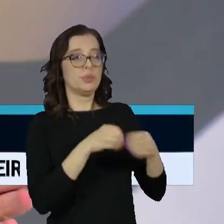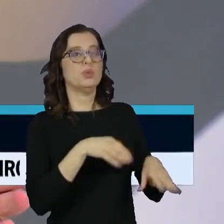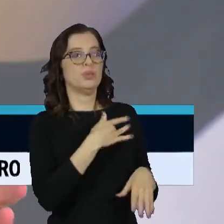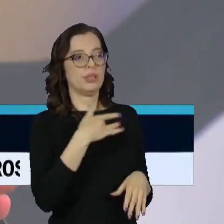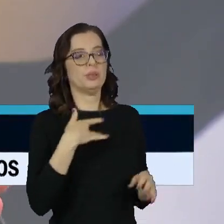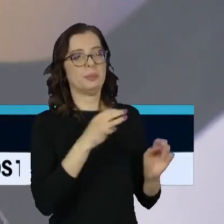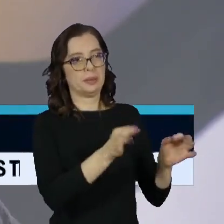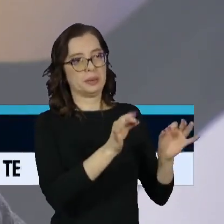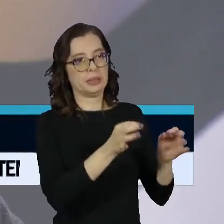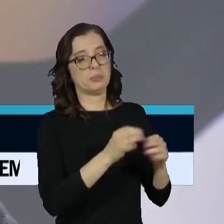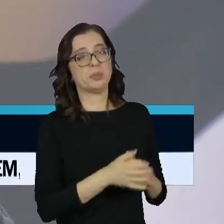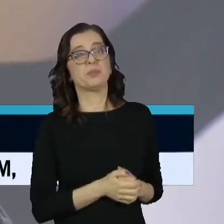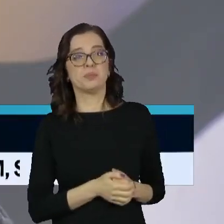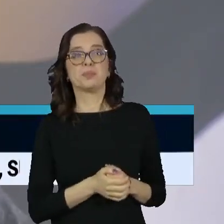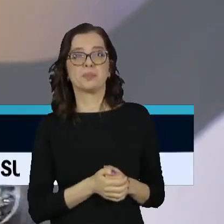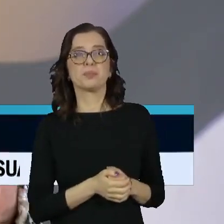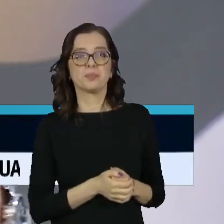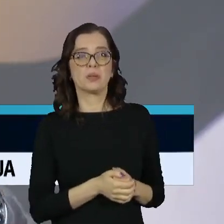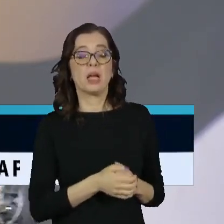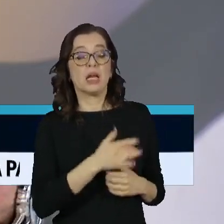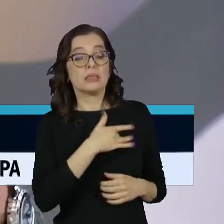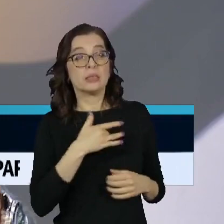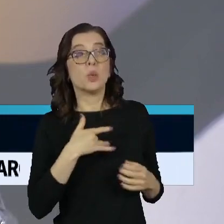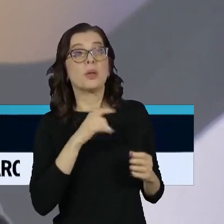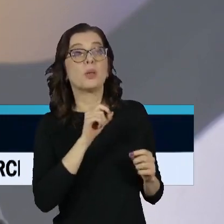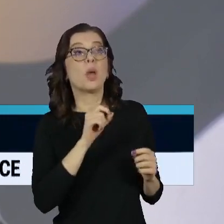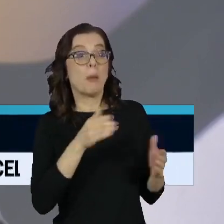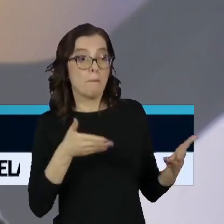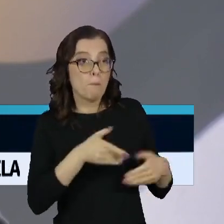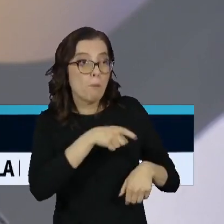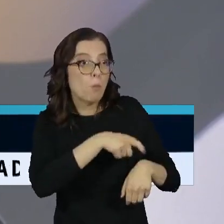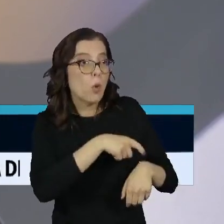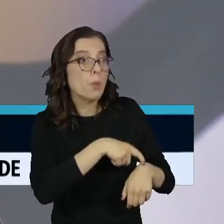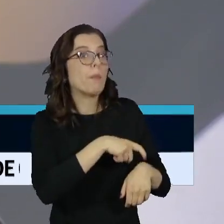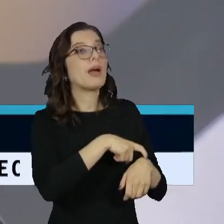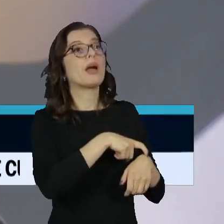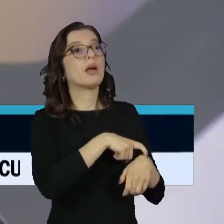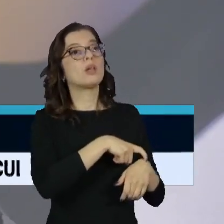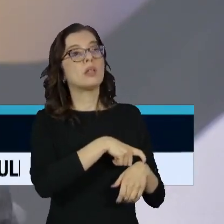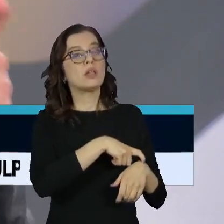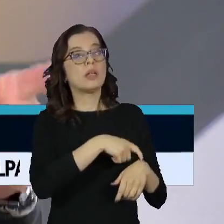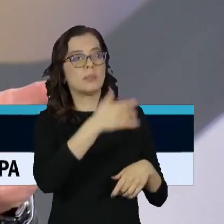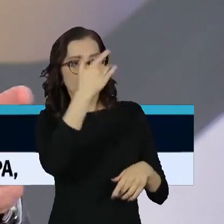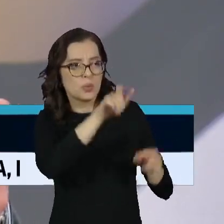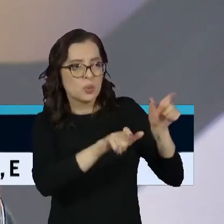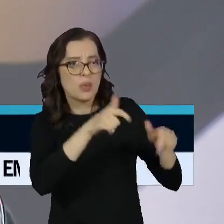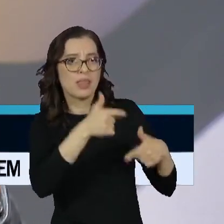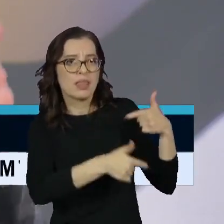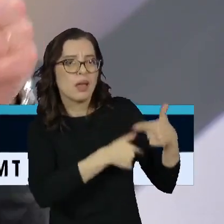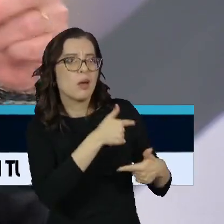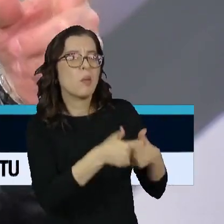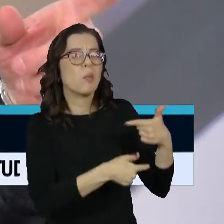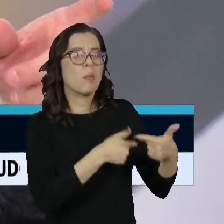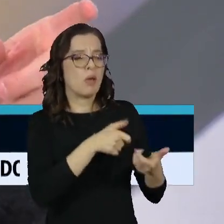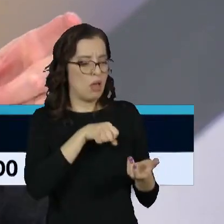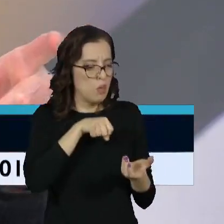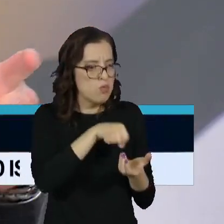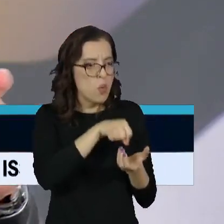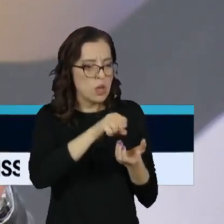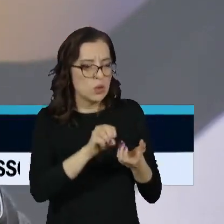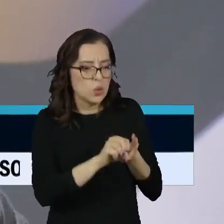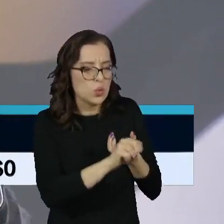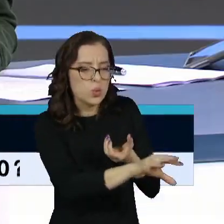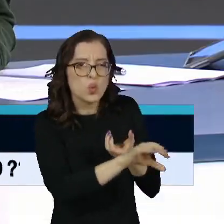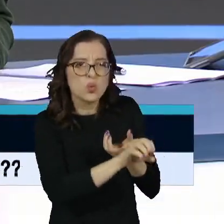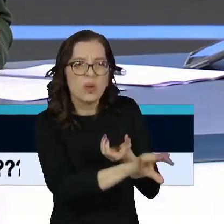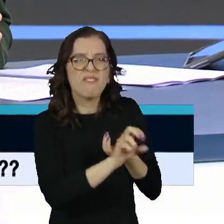essas áreas de saúde do trabalhador têm acompanhado, principalmente, onde tem culturas de algodão na